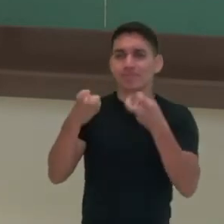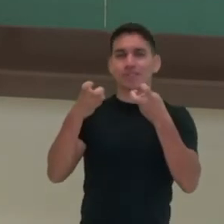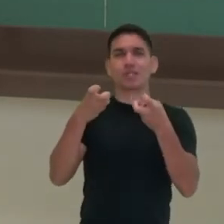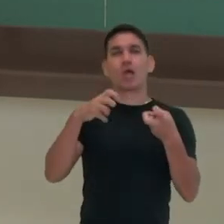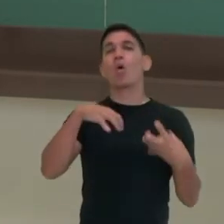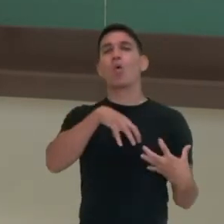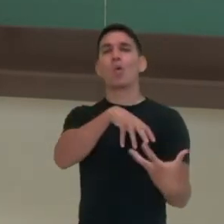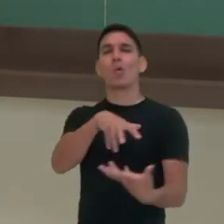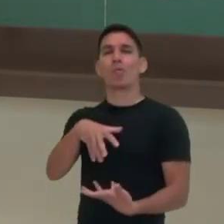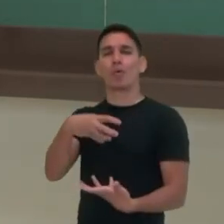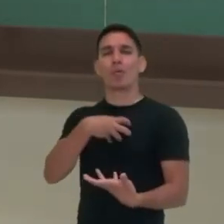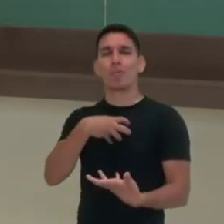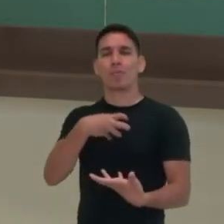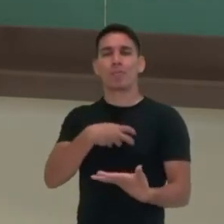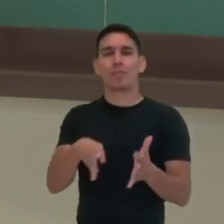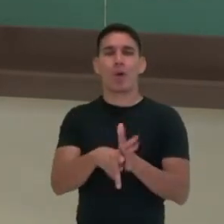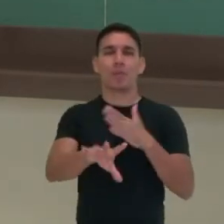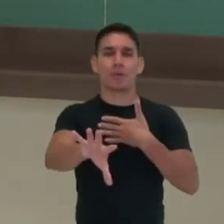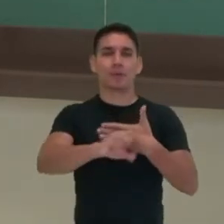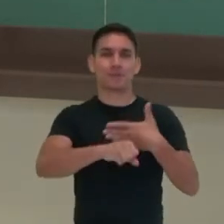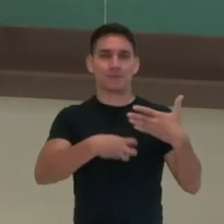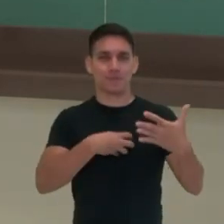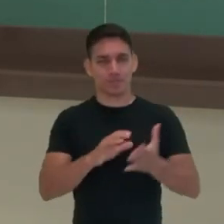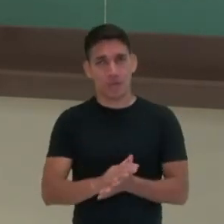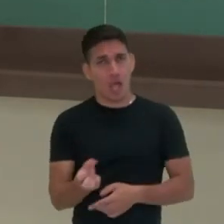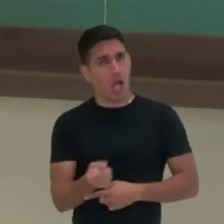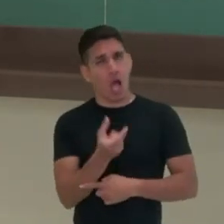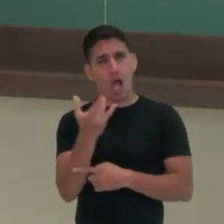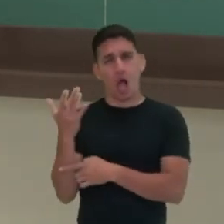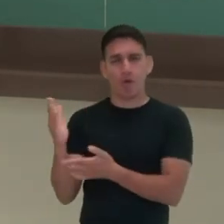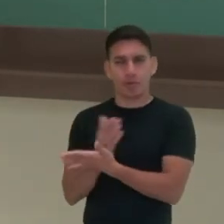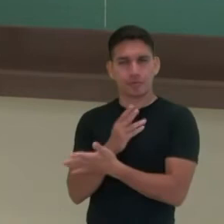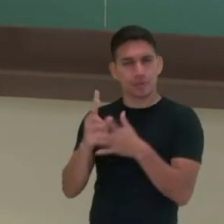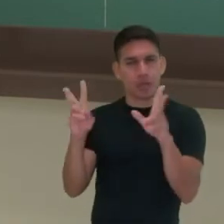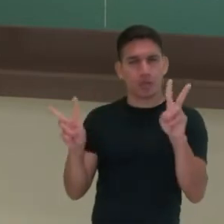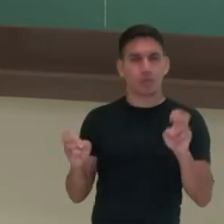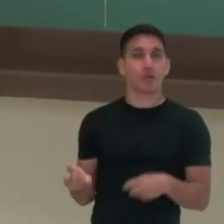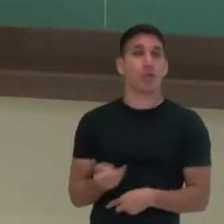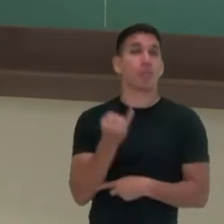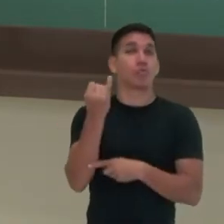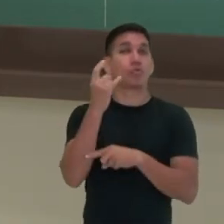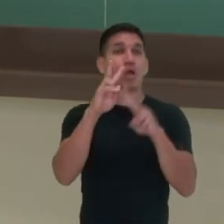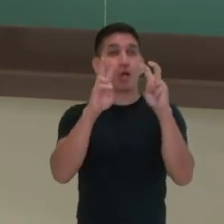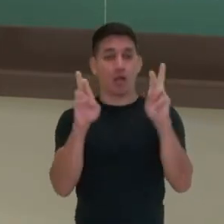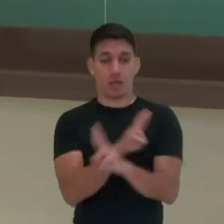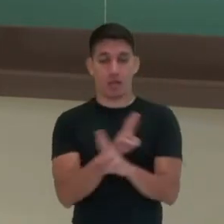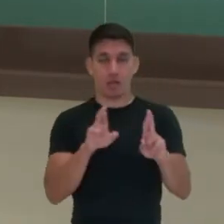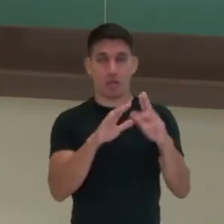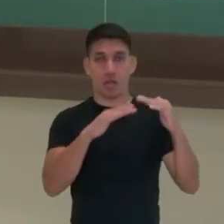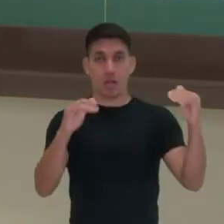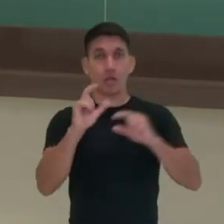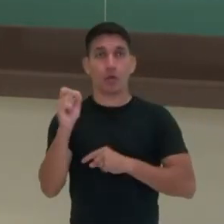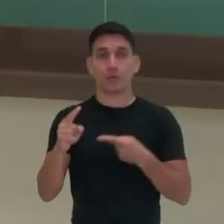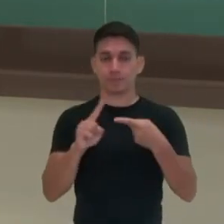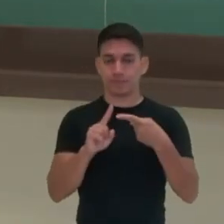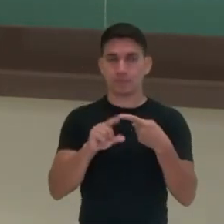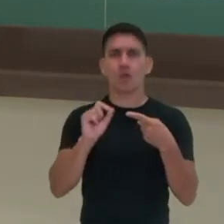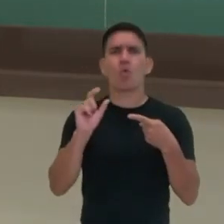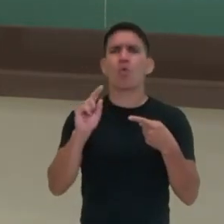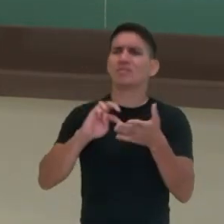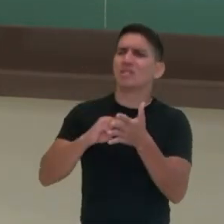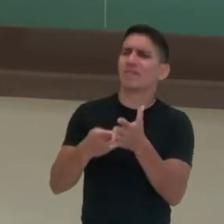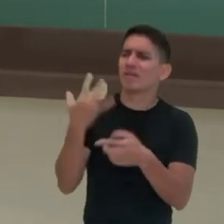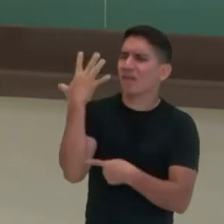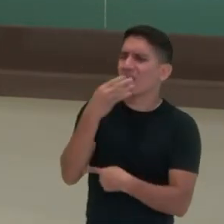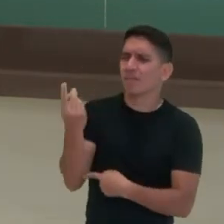pelos nossos sentidos. Algumas questões importantes envolvendo a estética são questões como o que é o